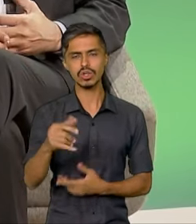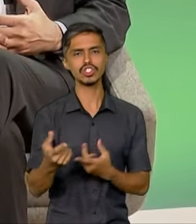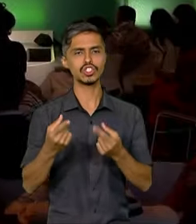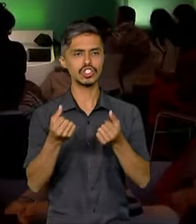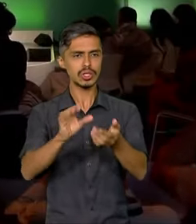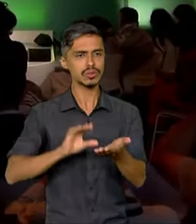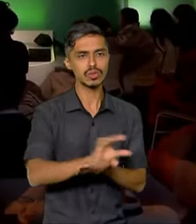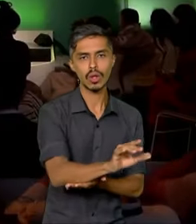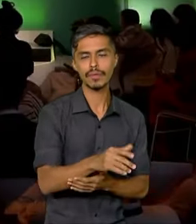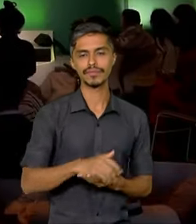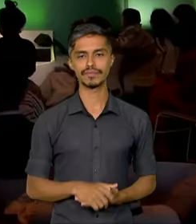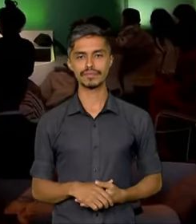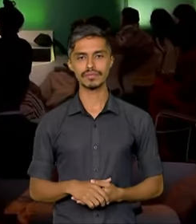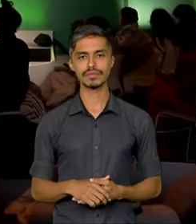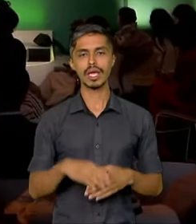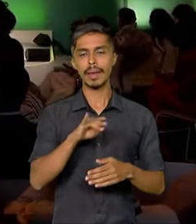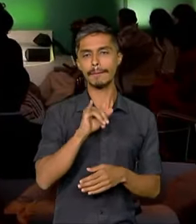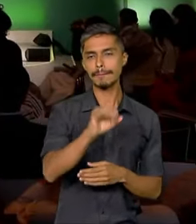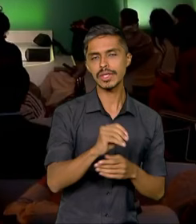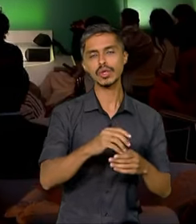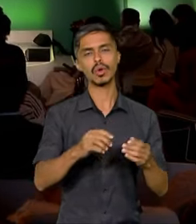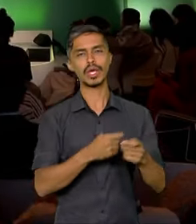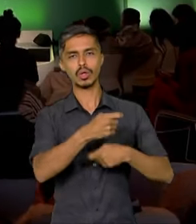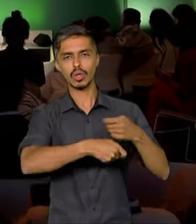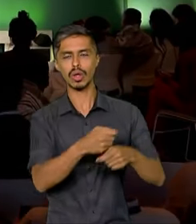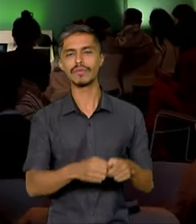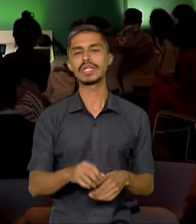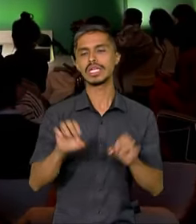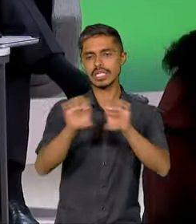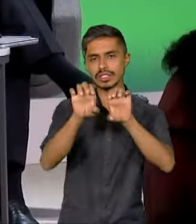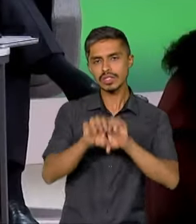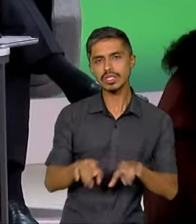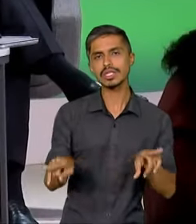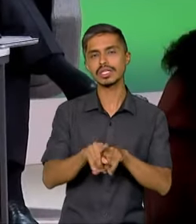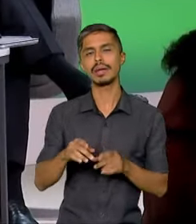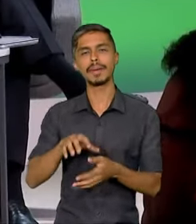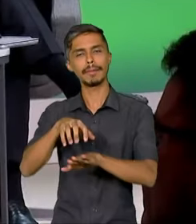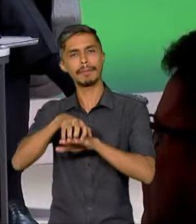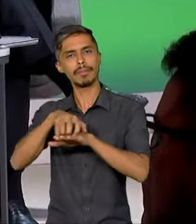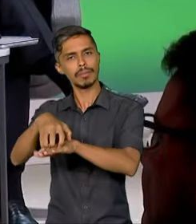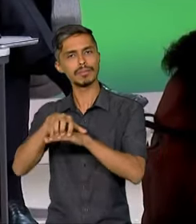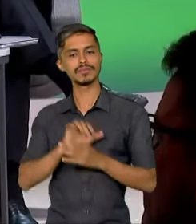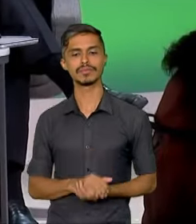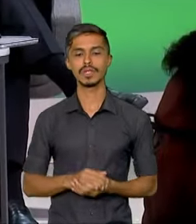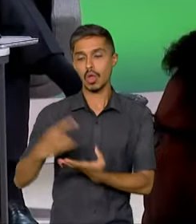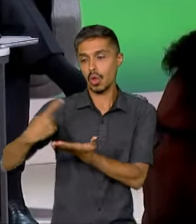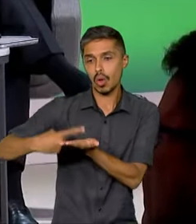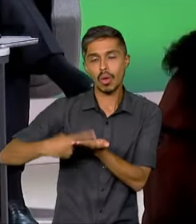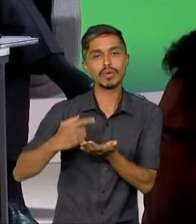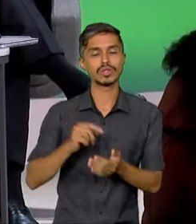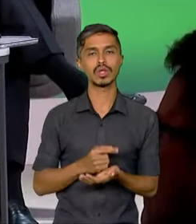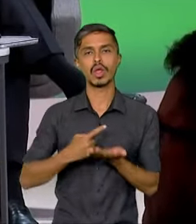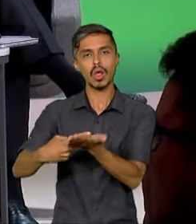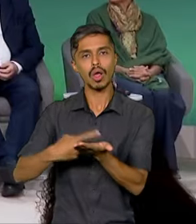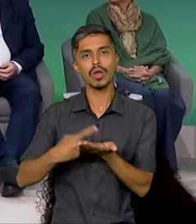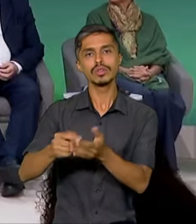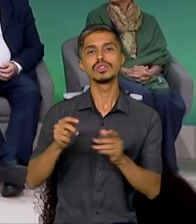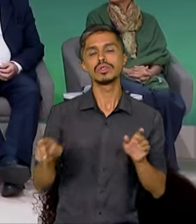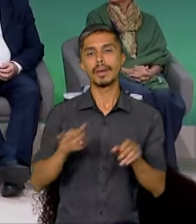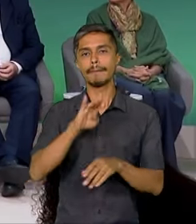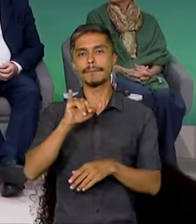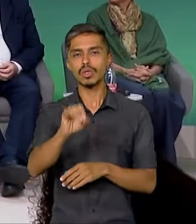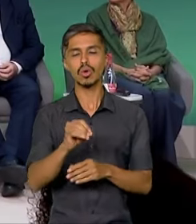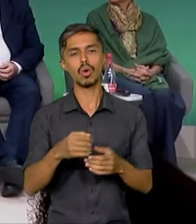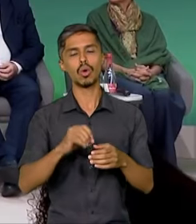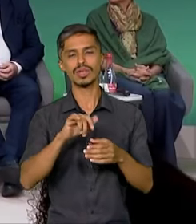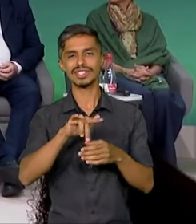sustentável, bioeconomia, infraestrutura e mobilidade. Também assinou acordos sobre a rota bioceânica e